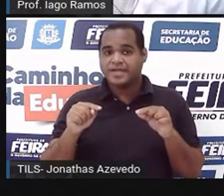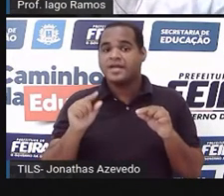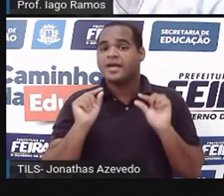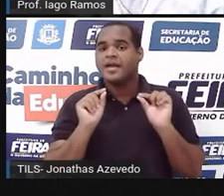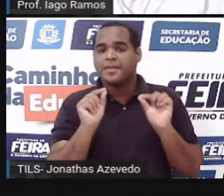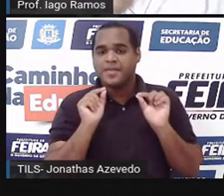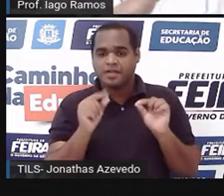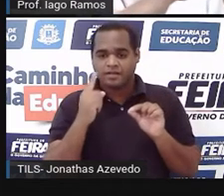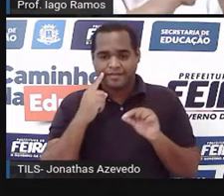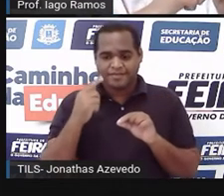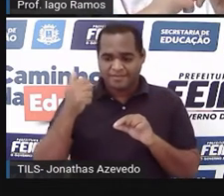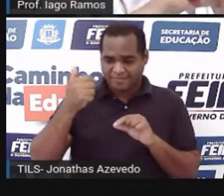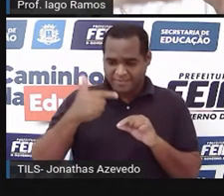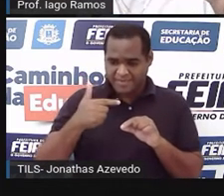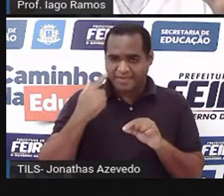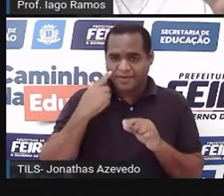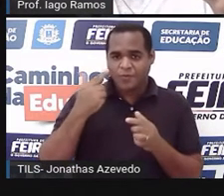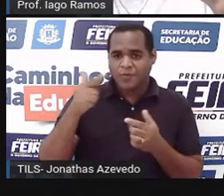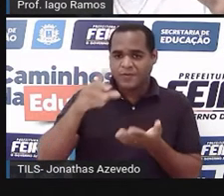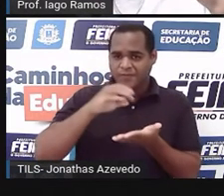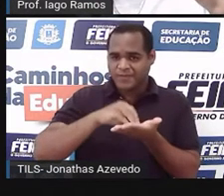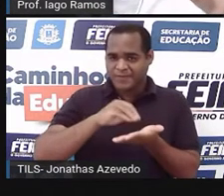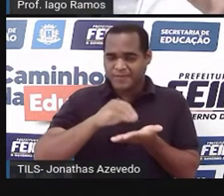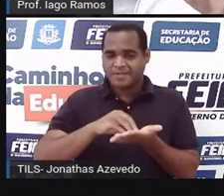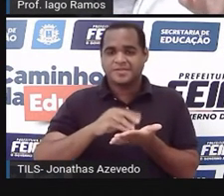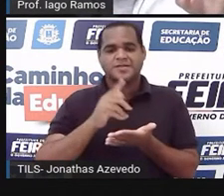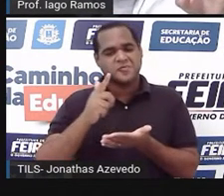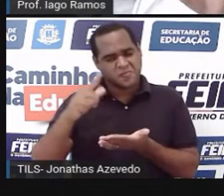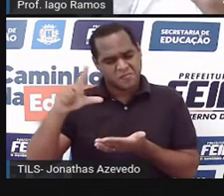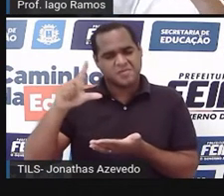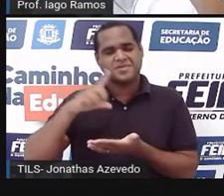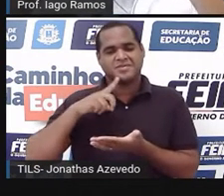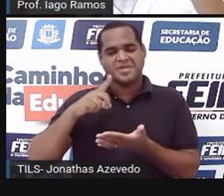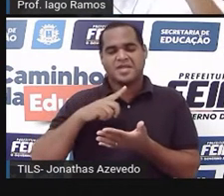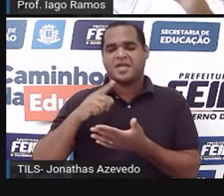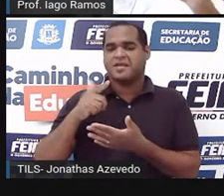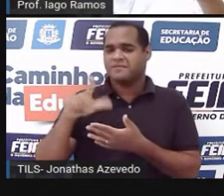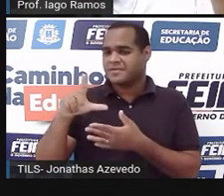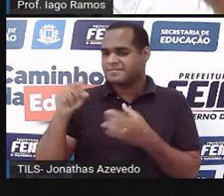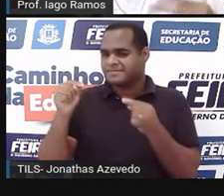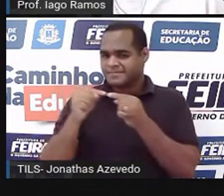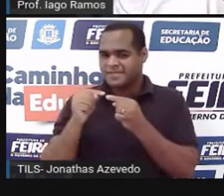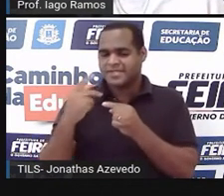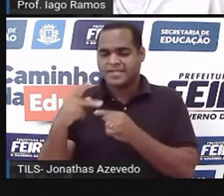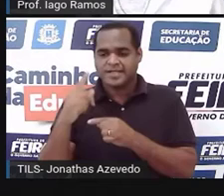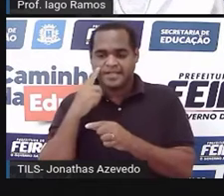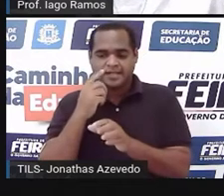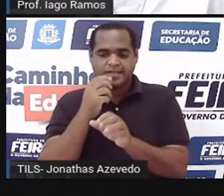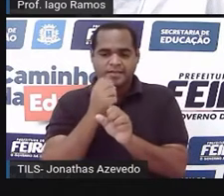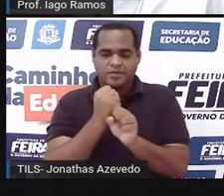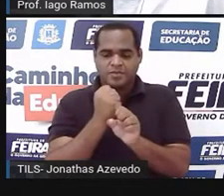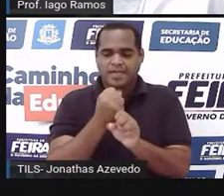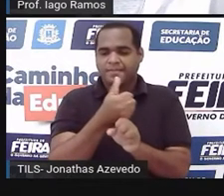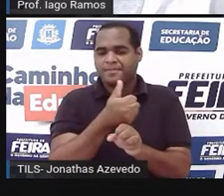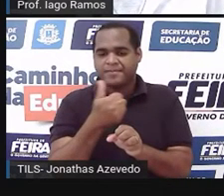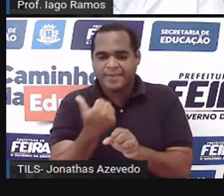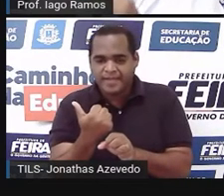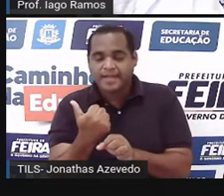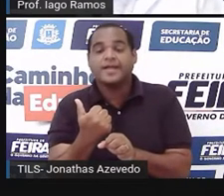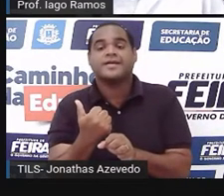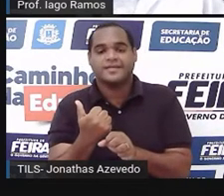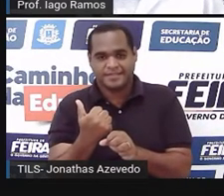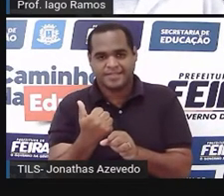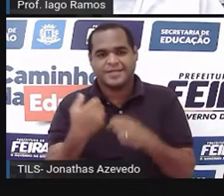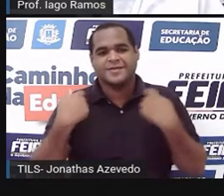a soma dos dois que sobraram, e depois, mais um lado, vê se ele é menor do que a soma dos outros dois que sobraram. Então,